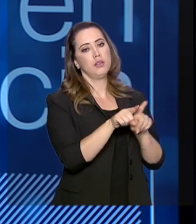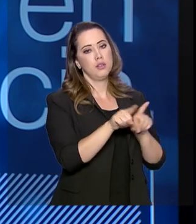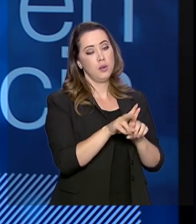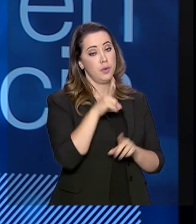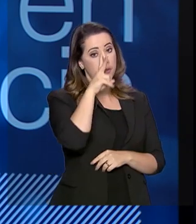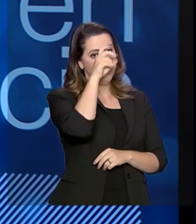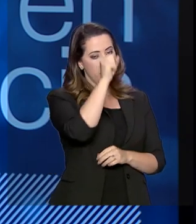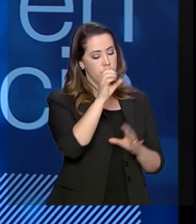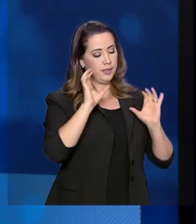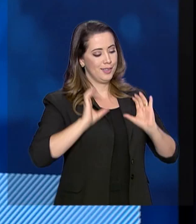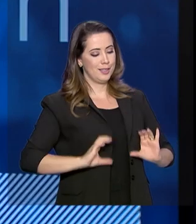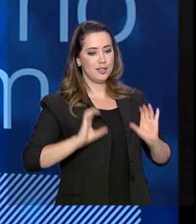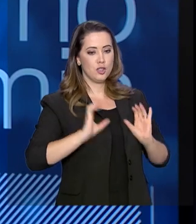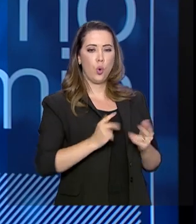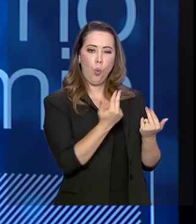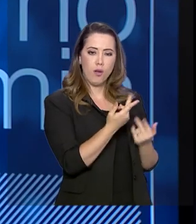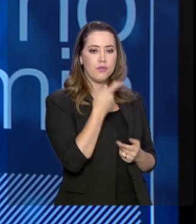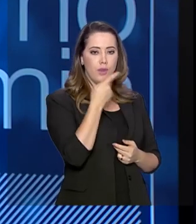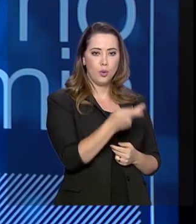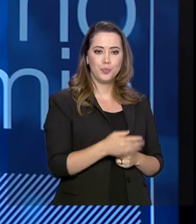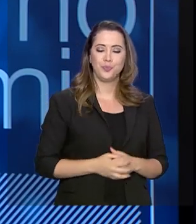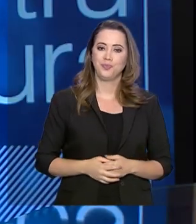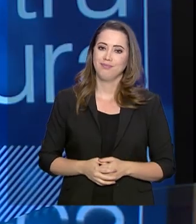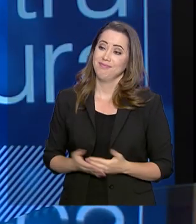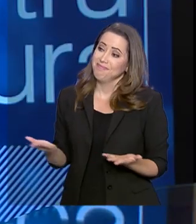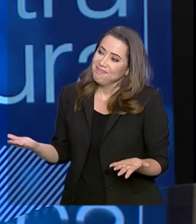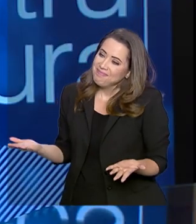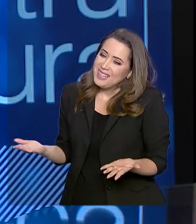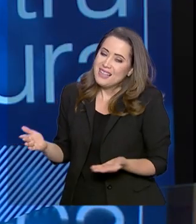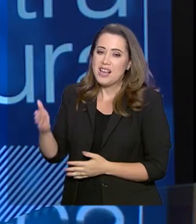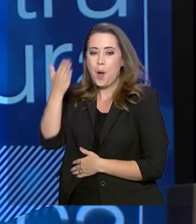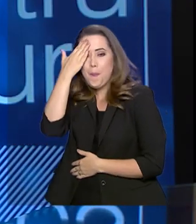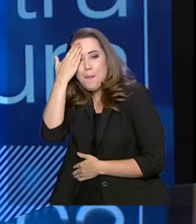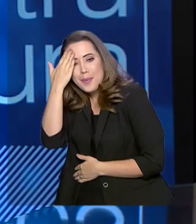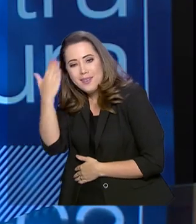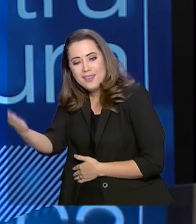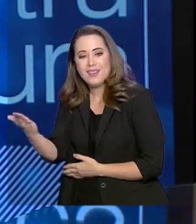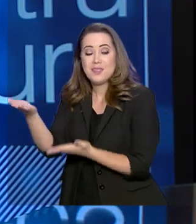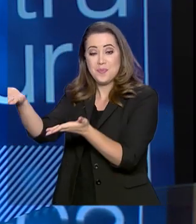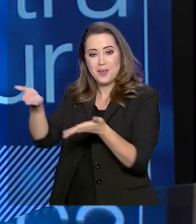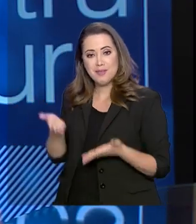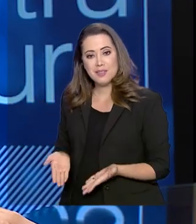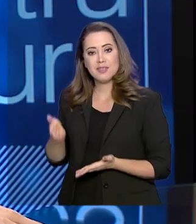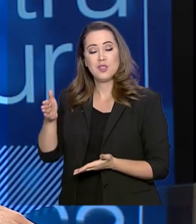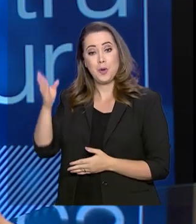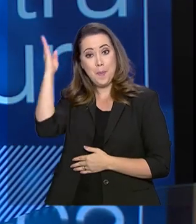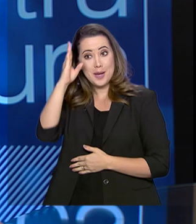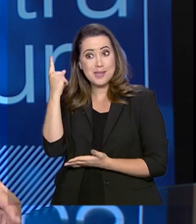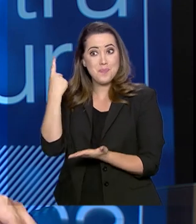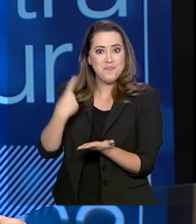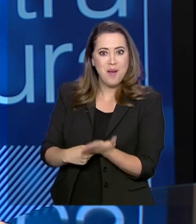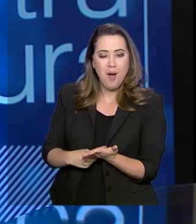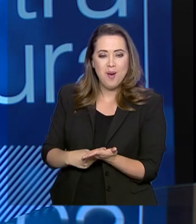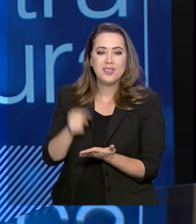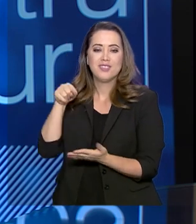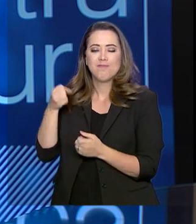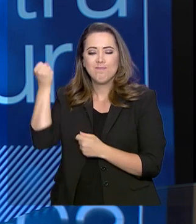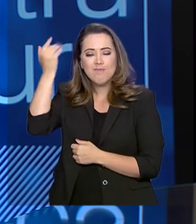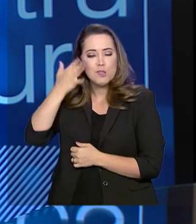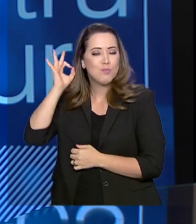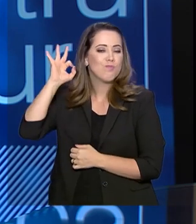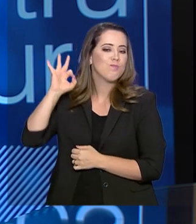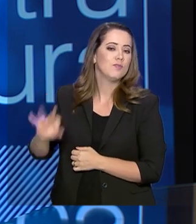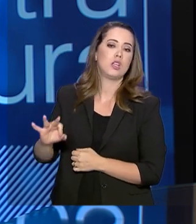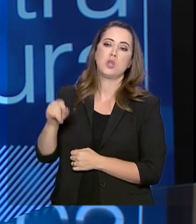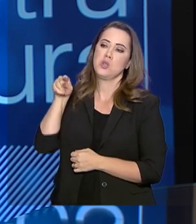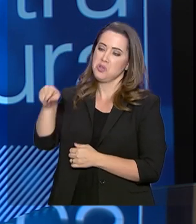fortalecerá a cidadania, como você bem colocou. Secretário, muito obrigado pela sua participação aqui no Brasil em Pauta. Foram esclarecedoras